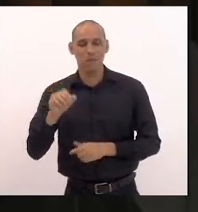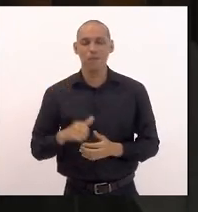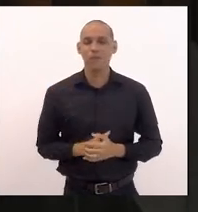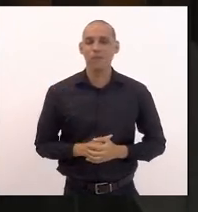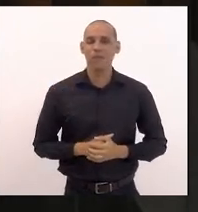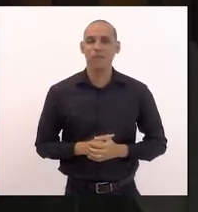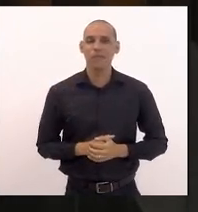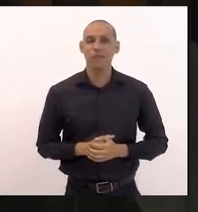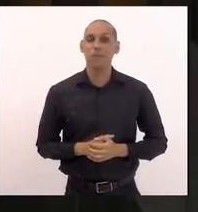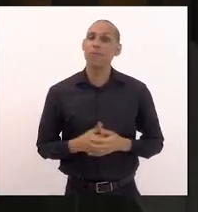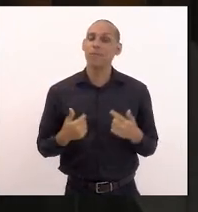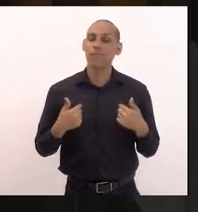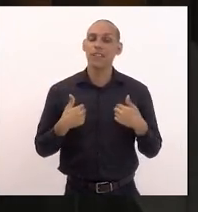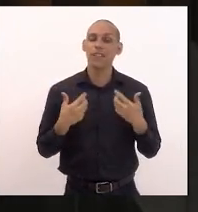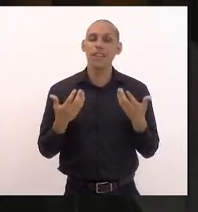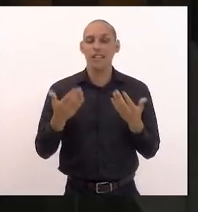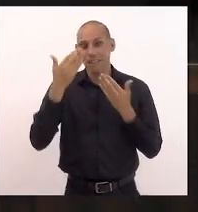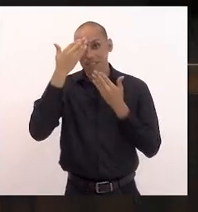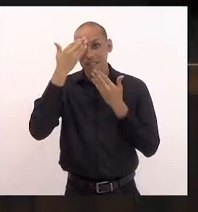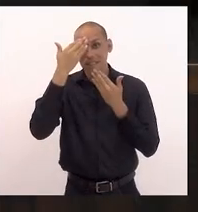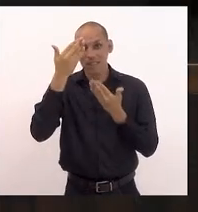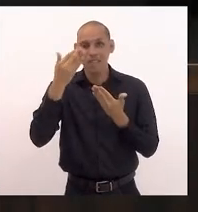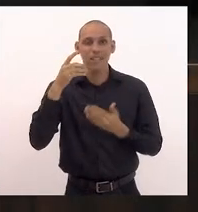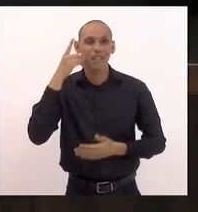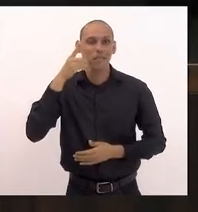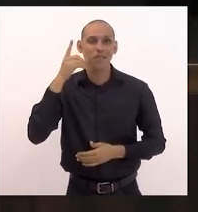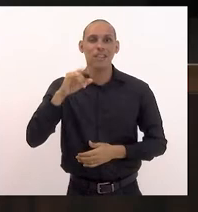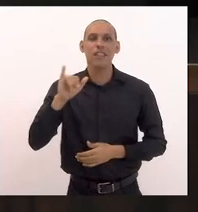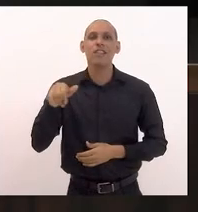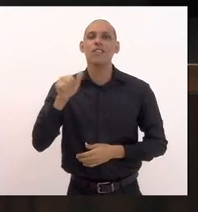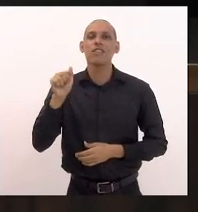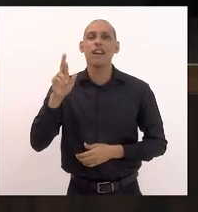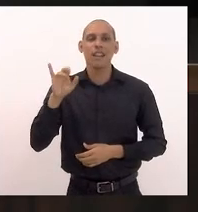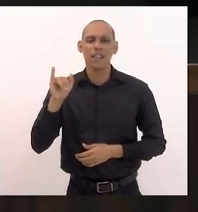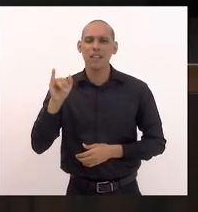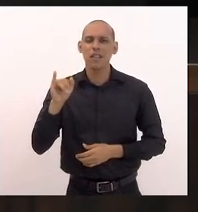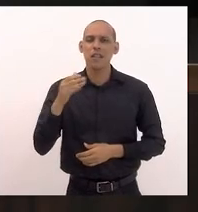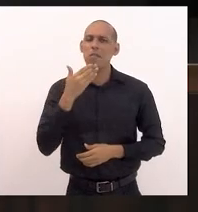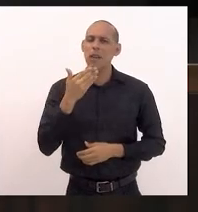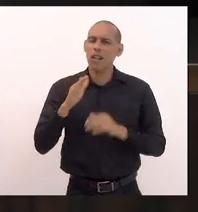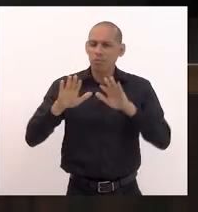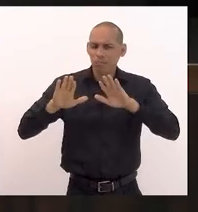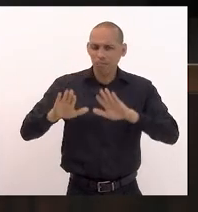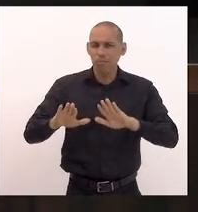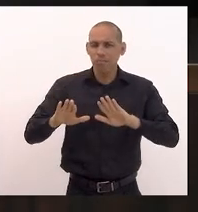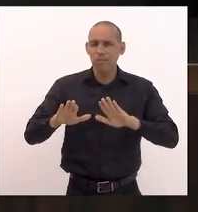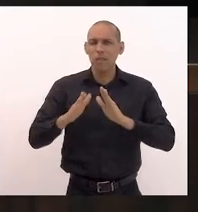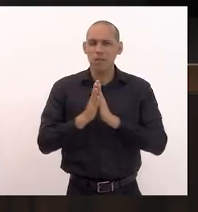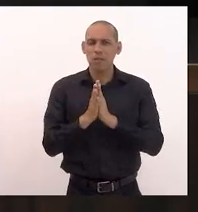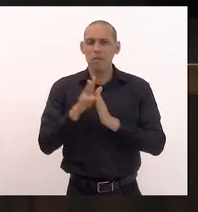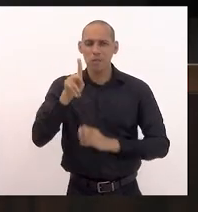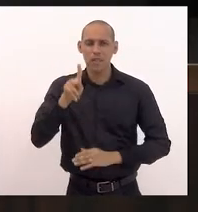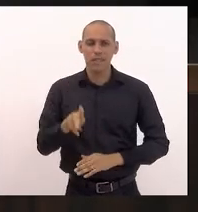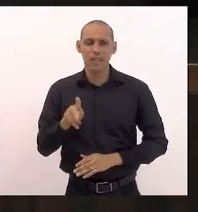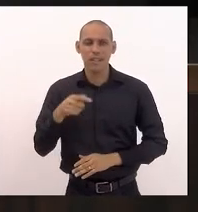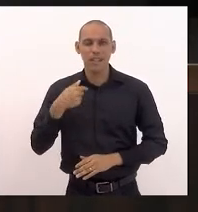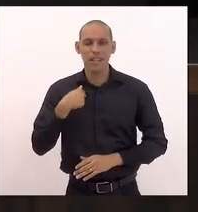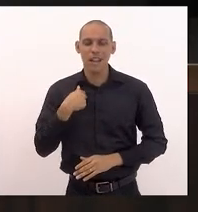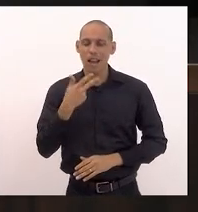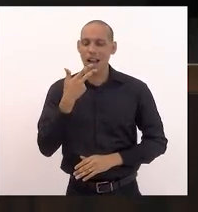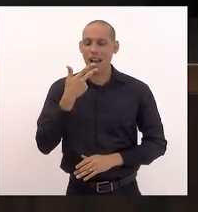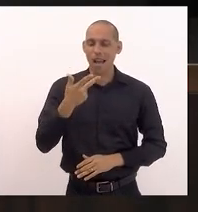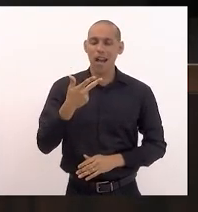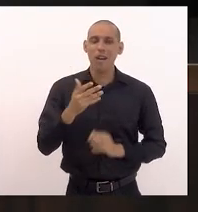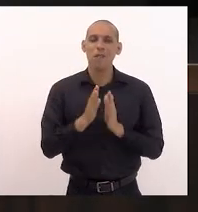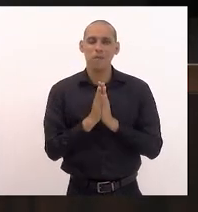eu queria agradecer ao deputado Jague mas pedir que ele fique aqui na presidência enquanto eu faço uso da palavra